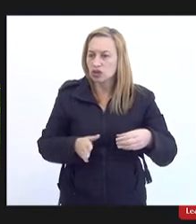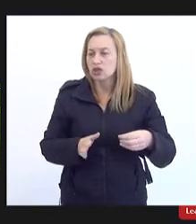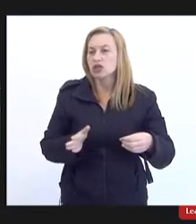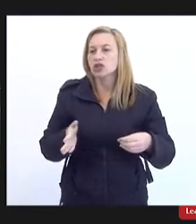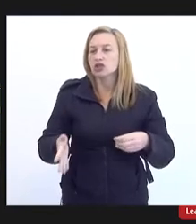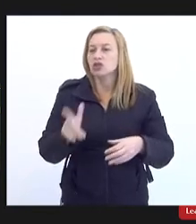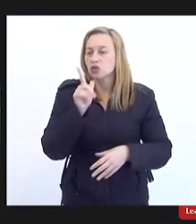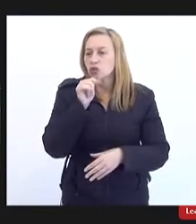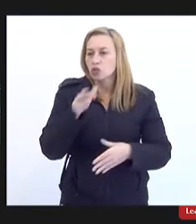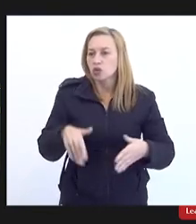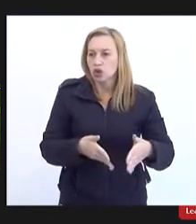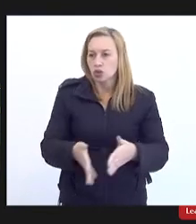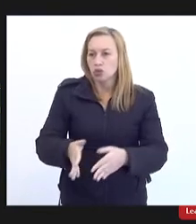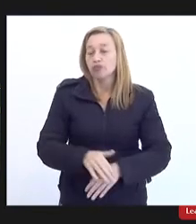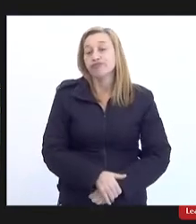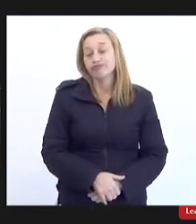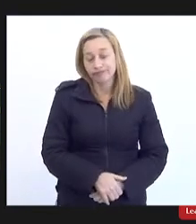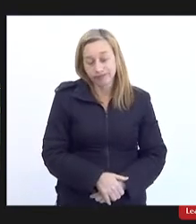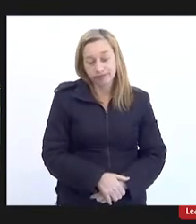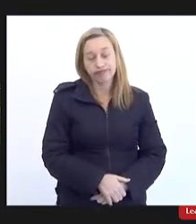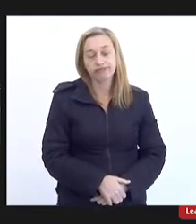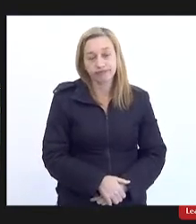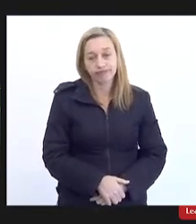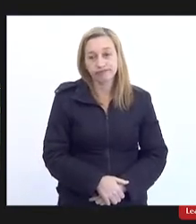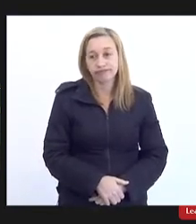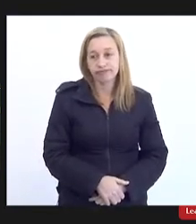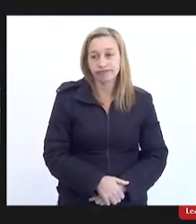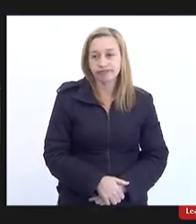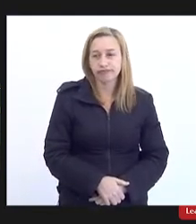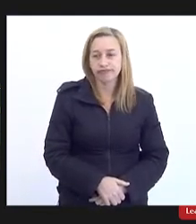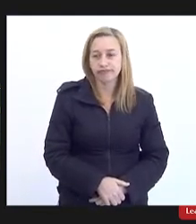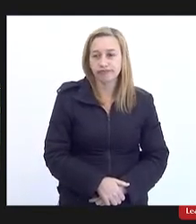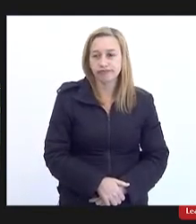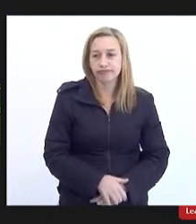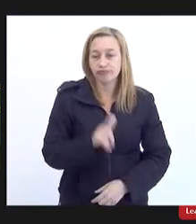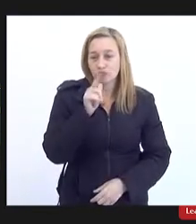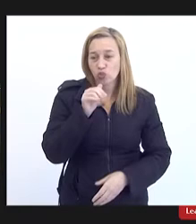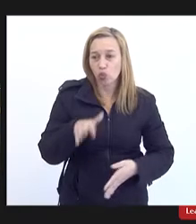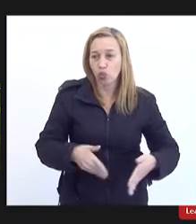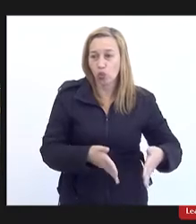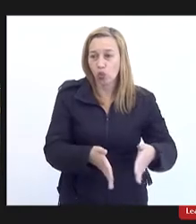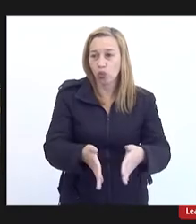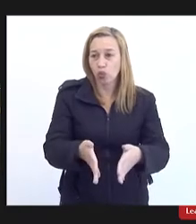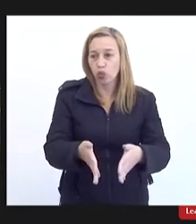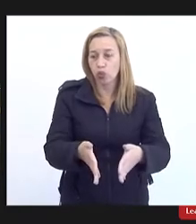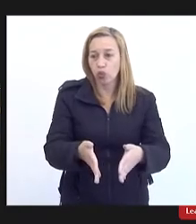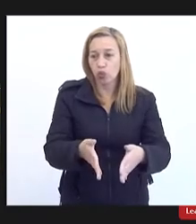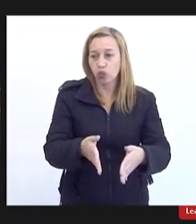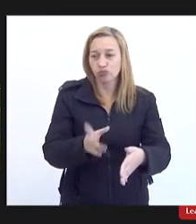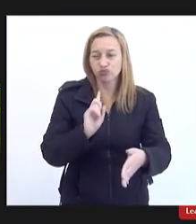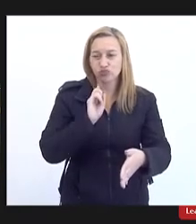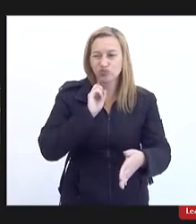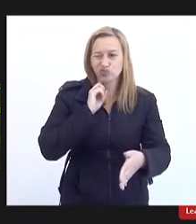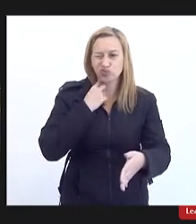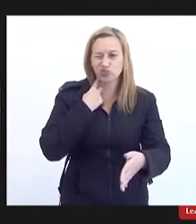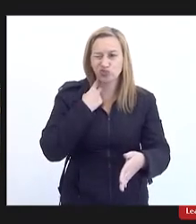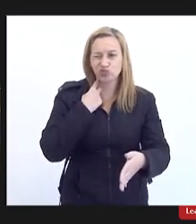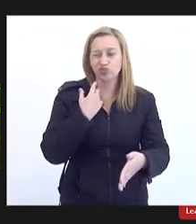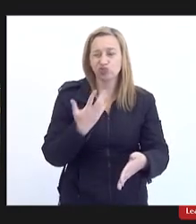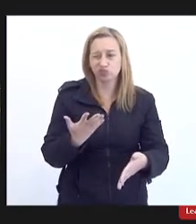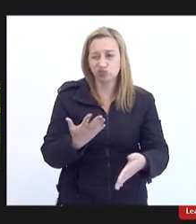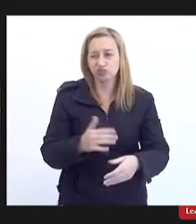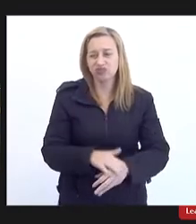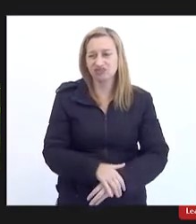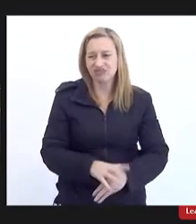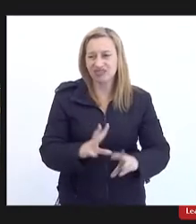bonito né então ou seja o rio o rio vai tendo vai ter aqueles detritos